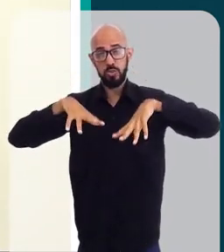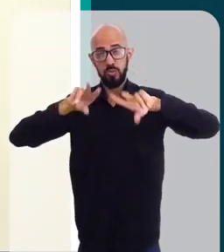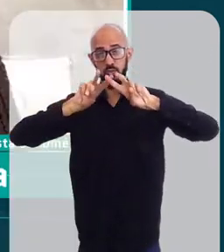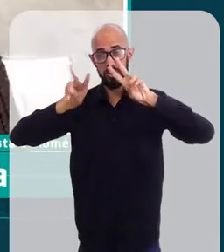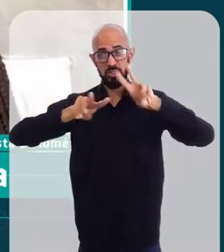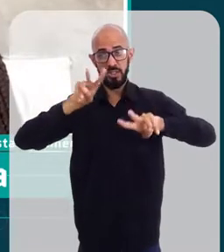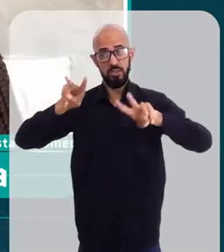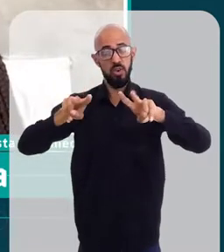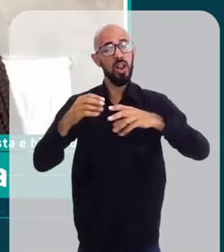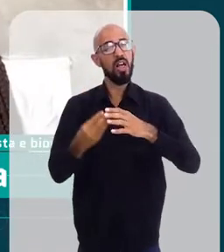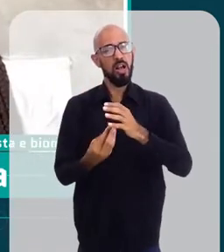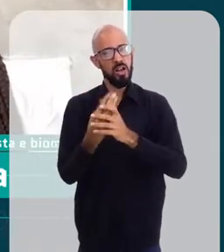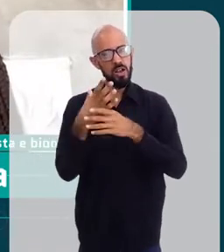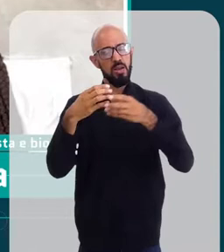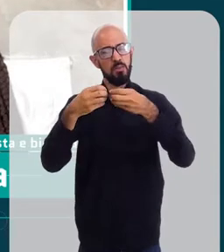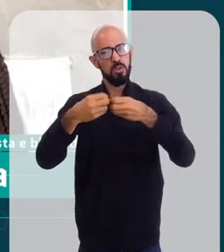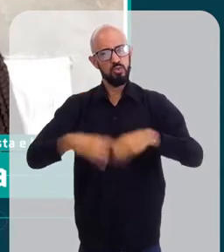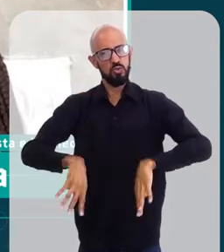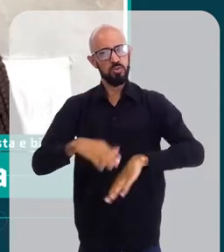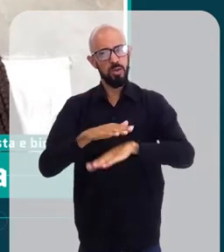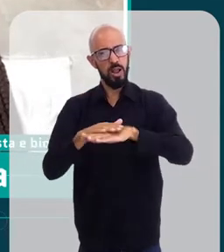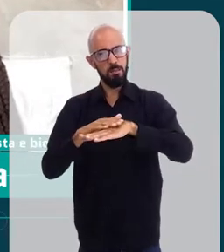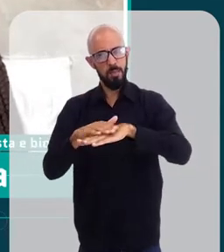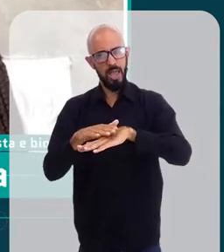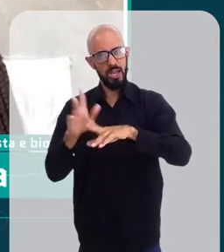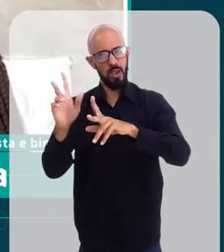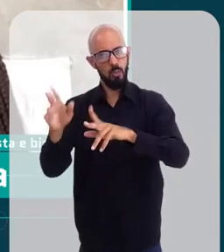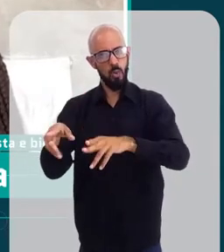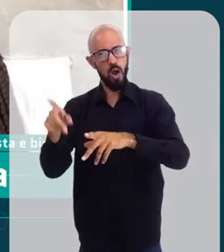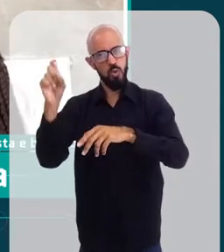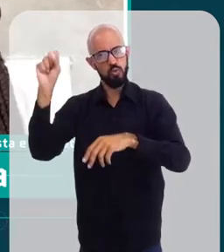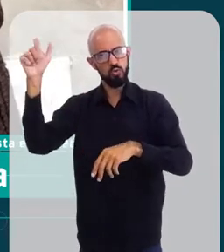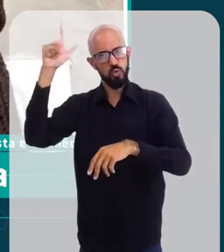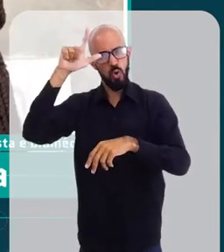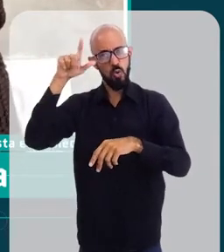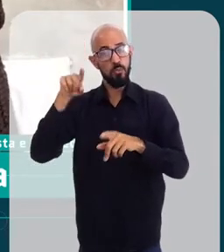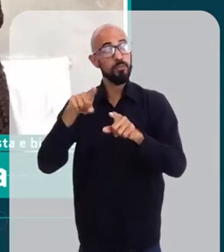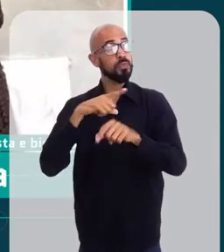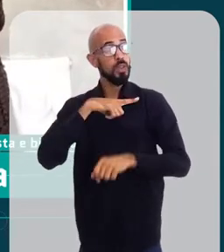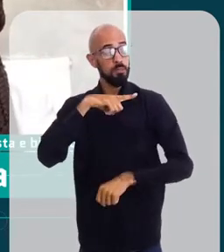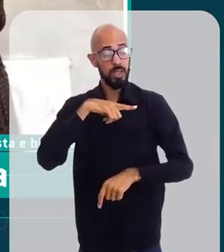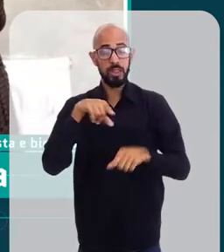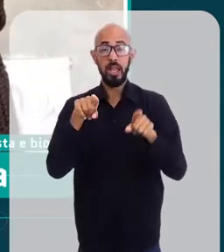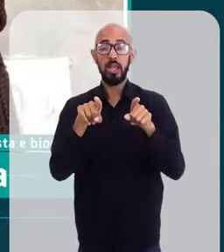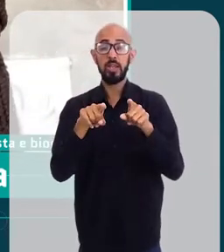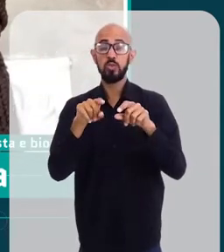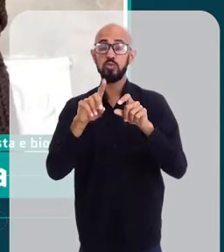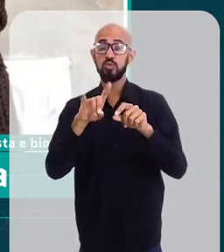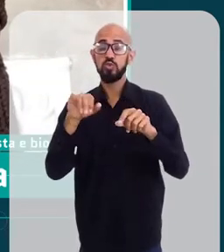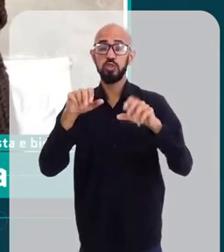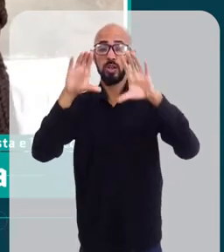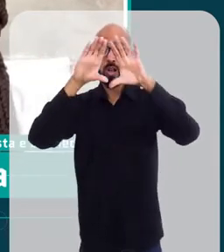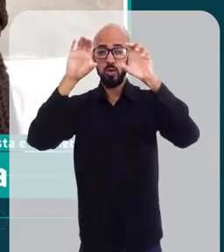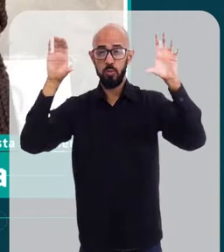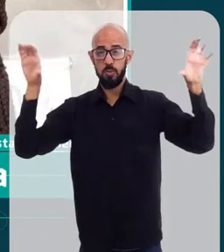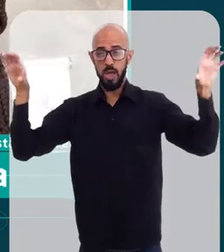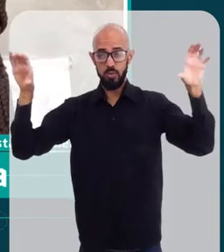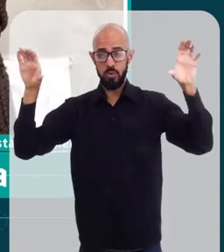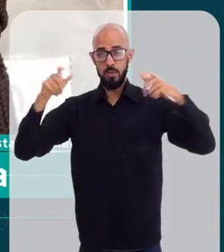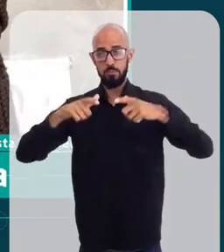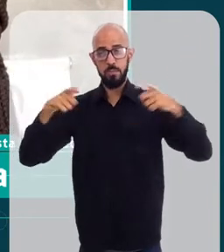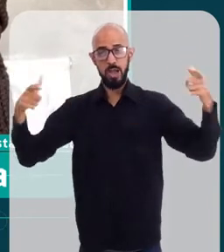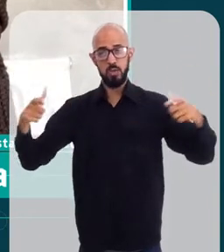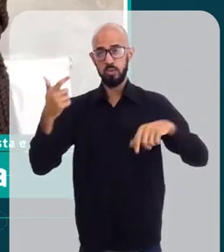à pele tanto quanto à luz solar, que também está presente em dias nublados. Então, a maioria das pessoas não